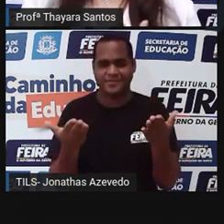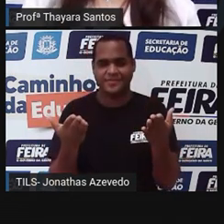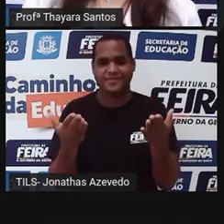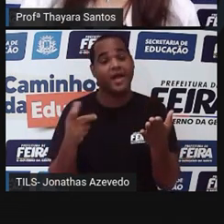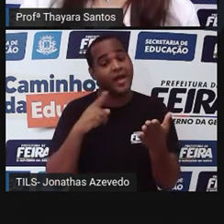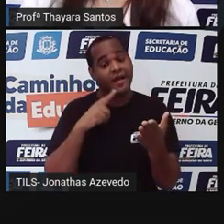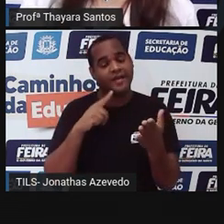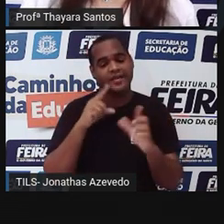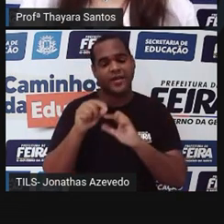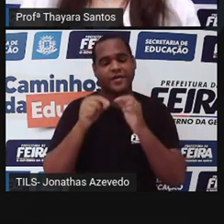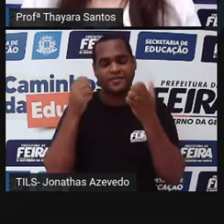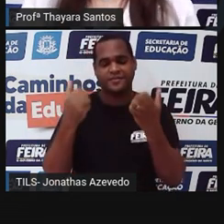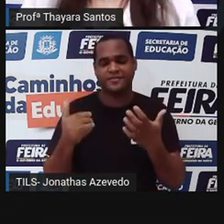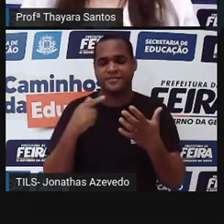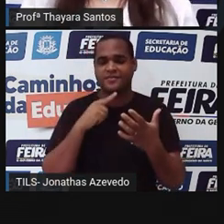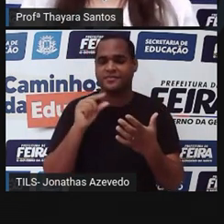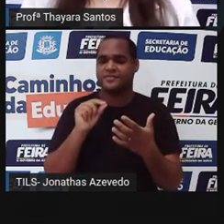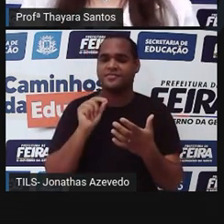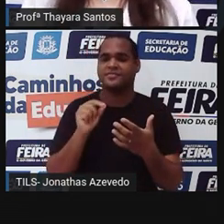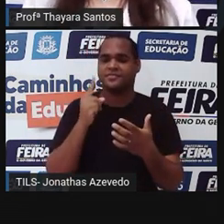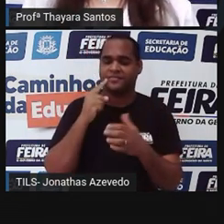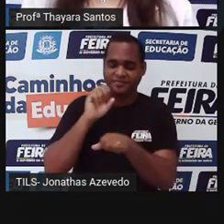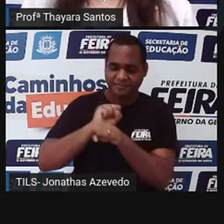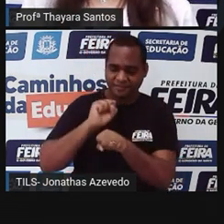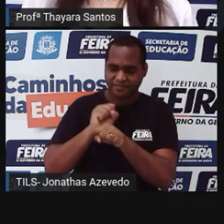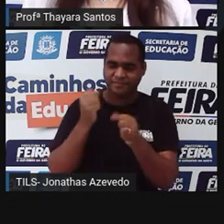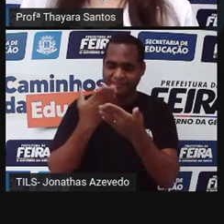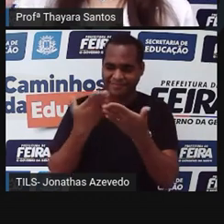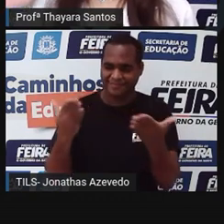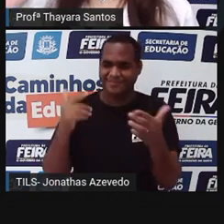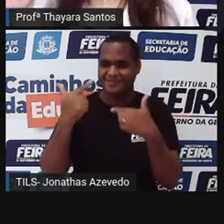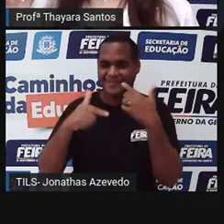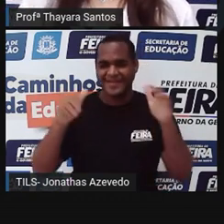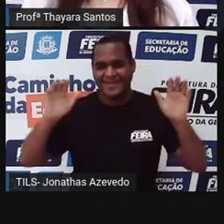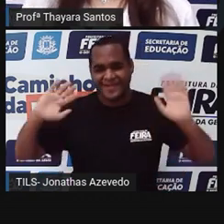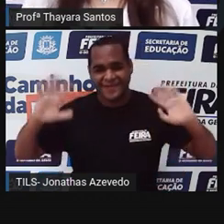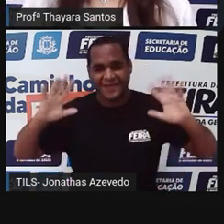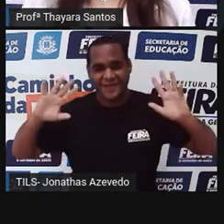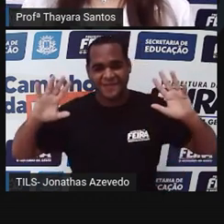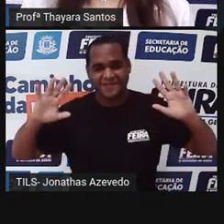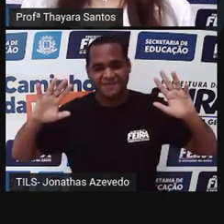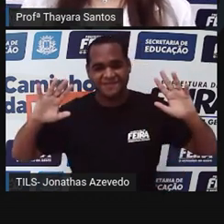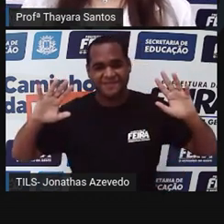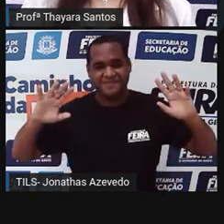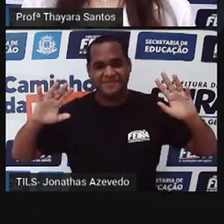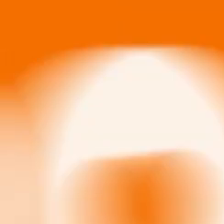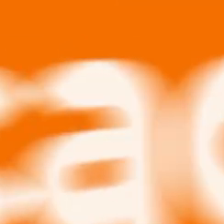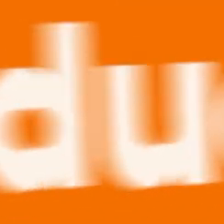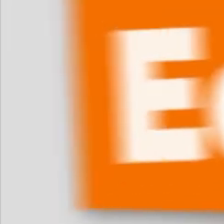A gente fica por aqui, mas eu aguardo vocês na próxima aula. Tchau, tchau, gente. Até lá.